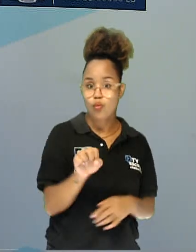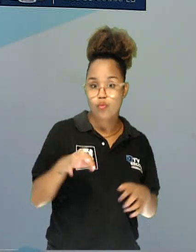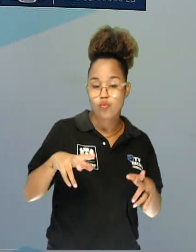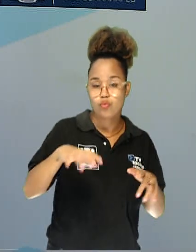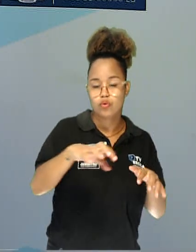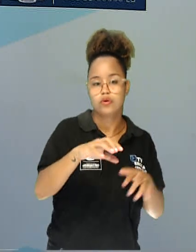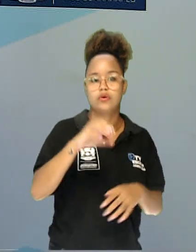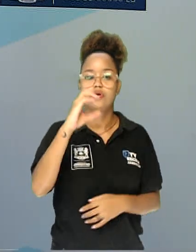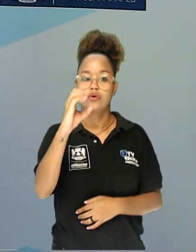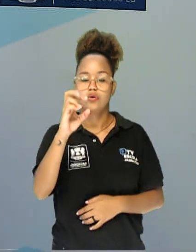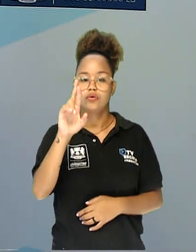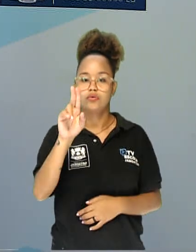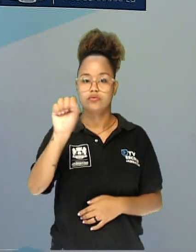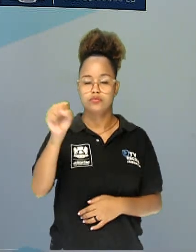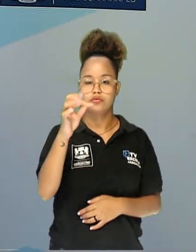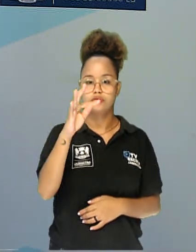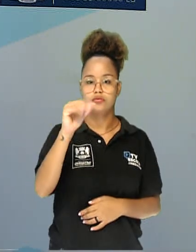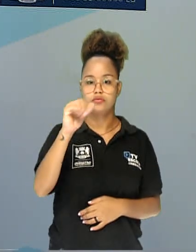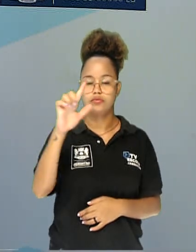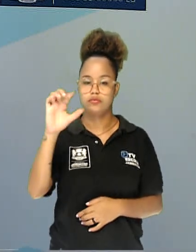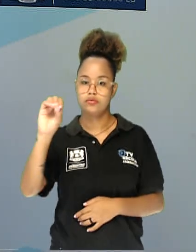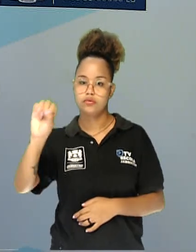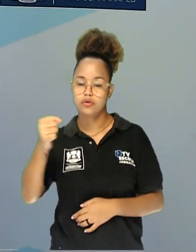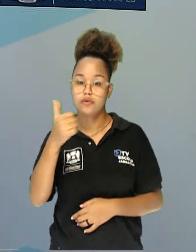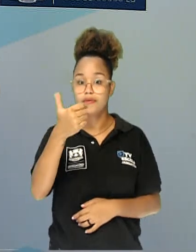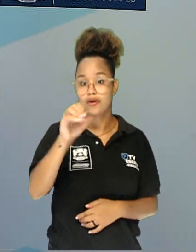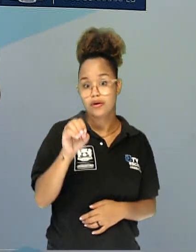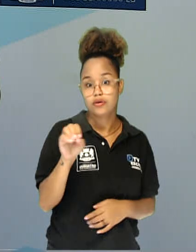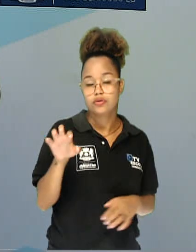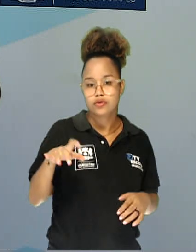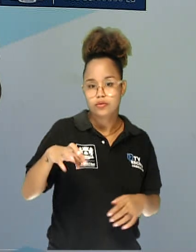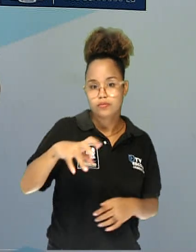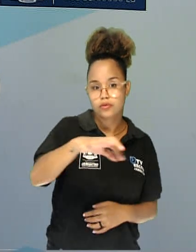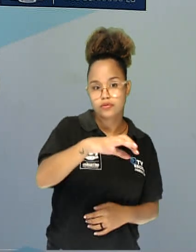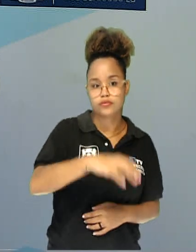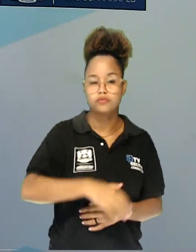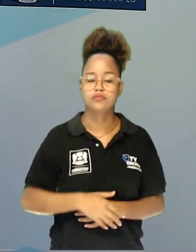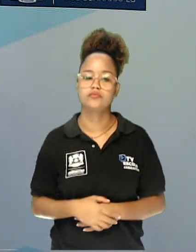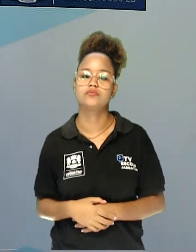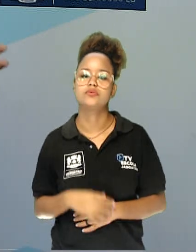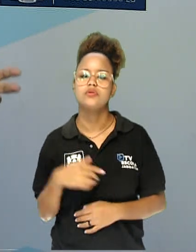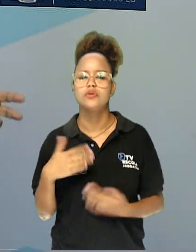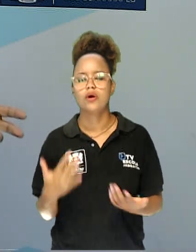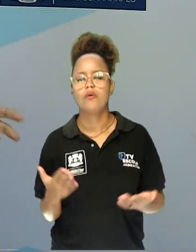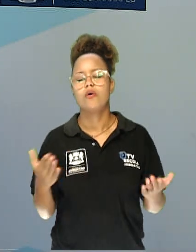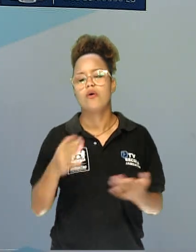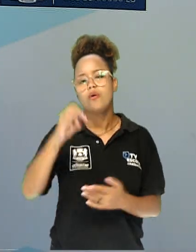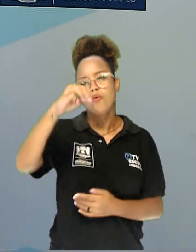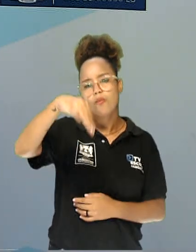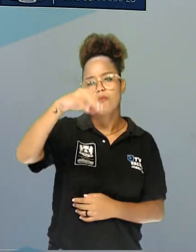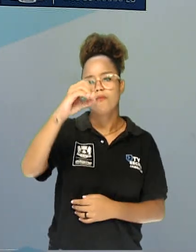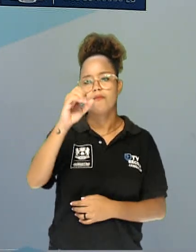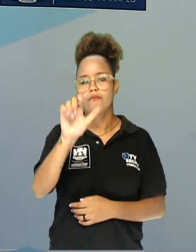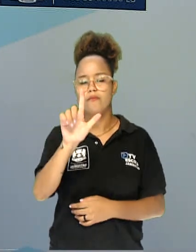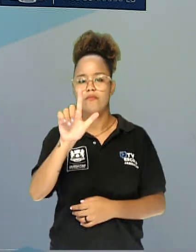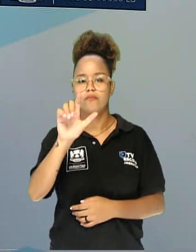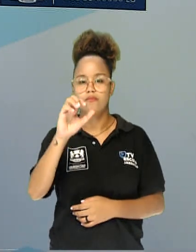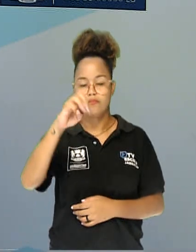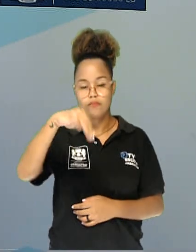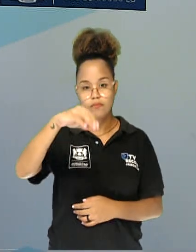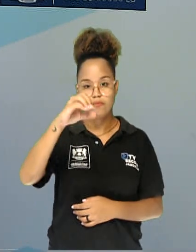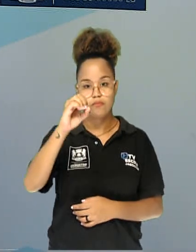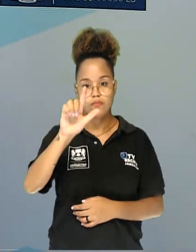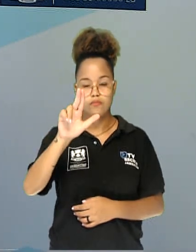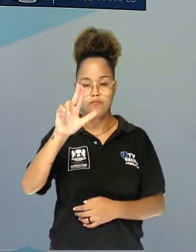patas, possuem antenas, né? E os moluscos, né? Que é um pouco diferente deles, pois eles não têm